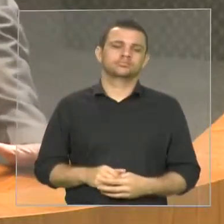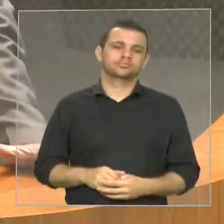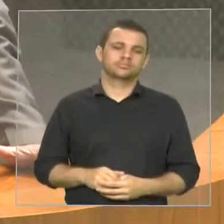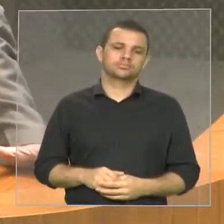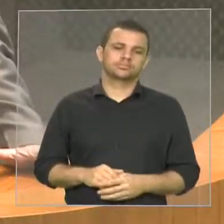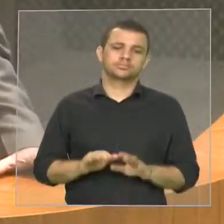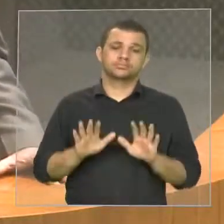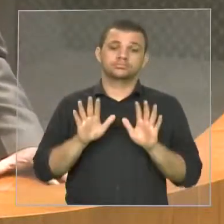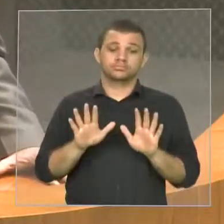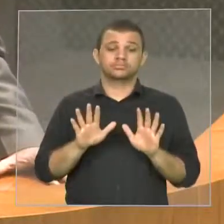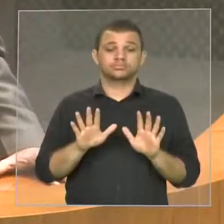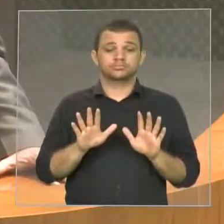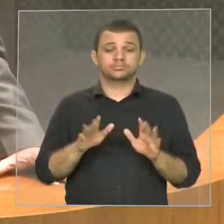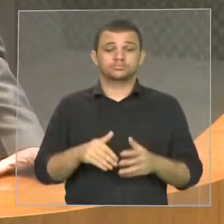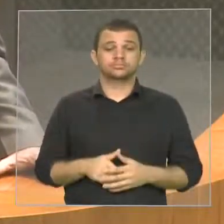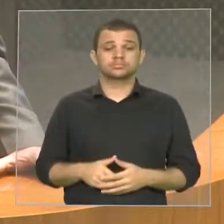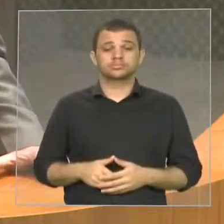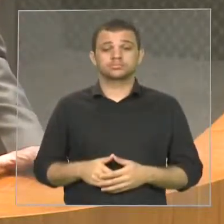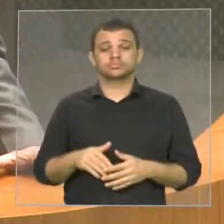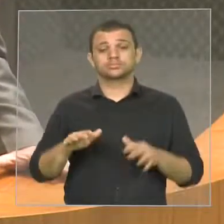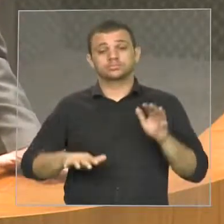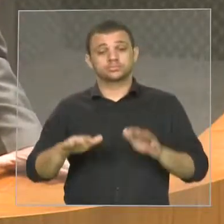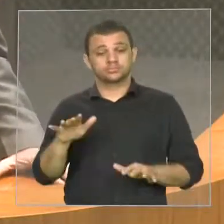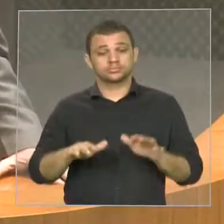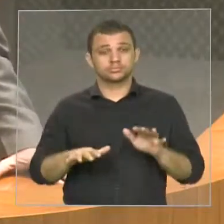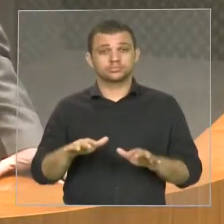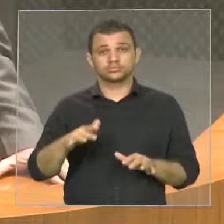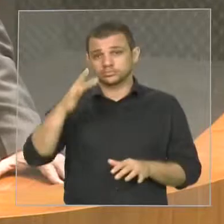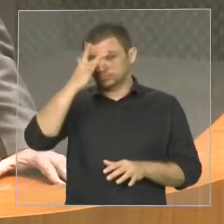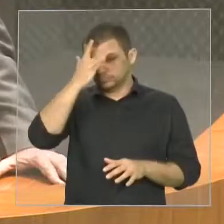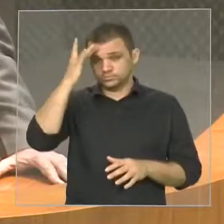Infelizmente, às vezes quando se está no poder,